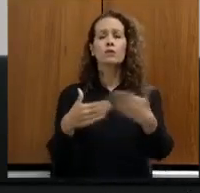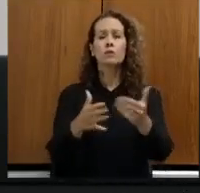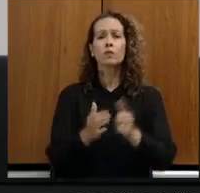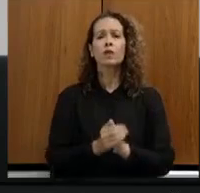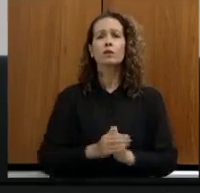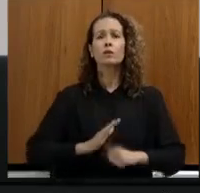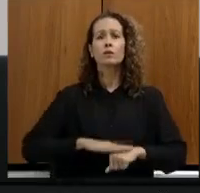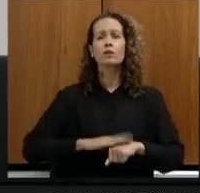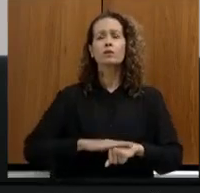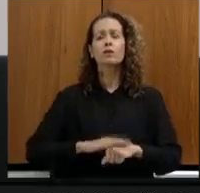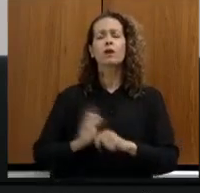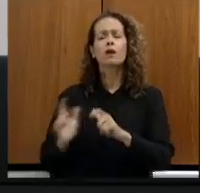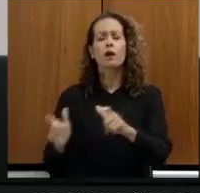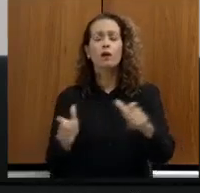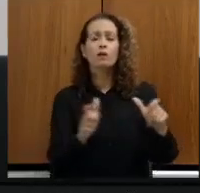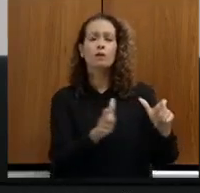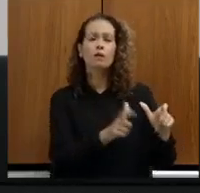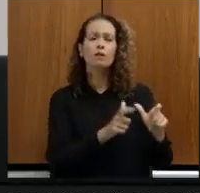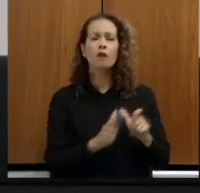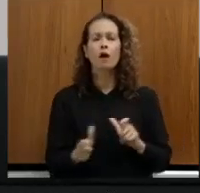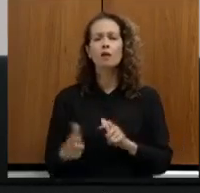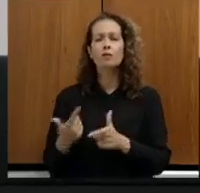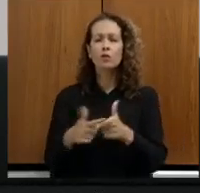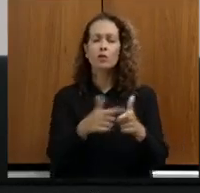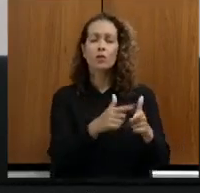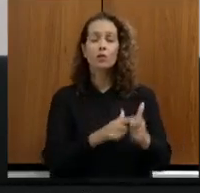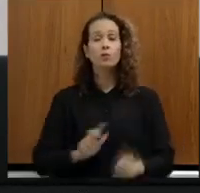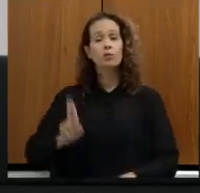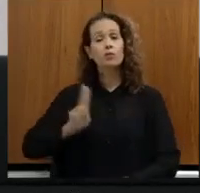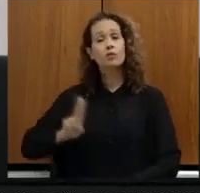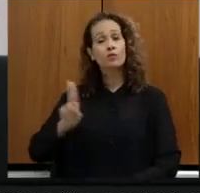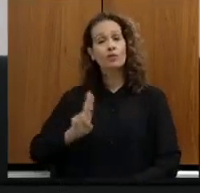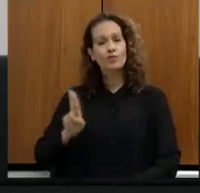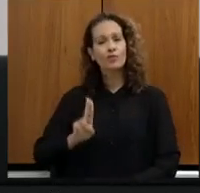as áreas de conflito pelo uso da água no Estado.